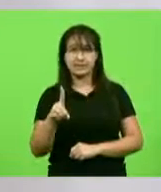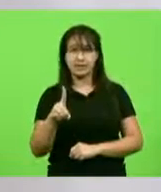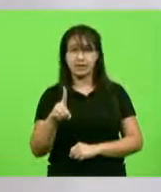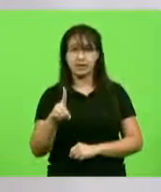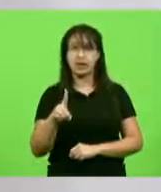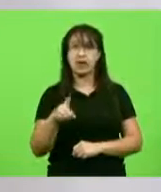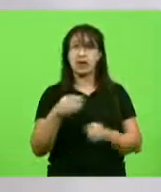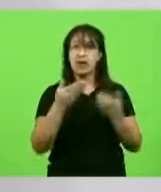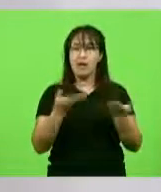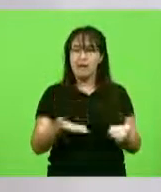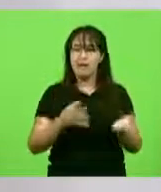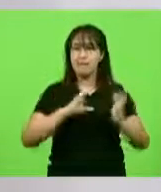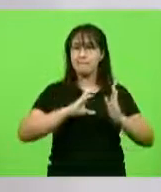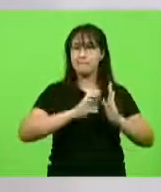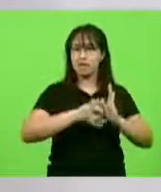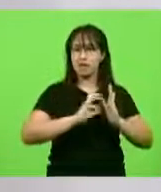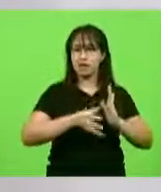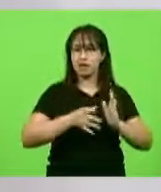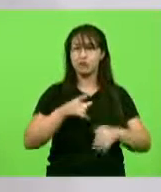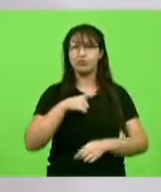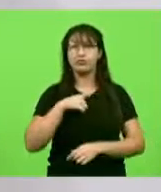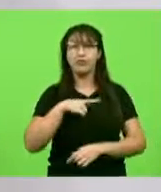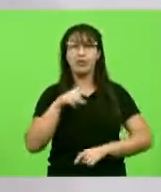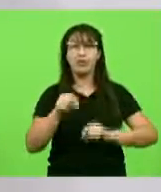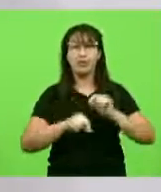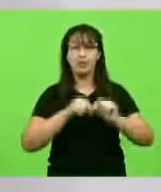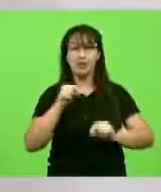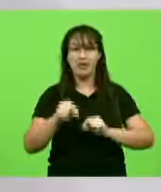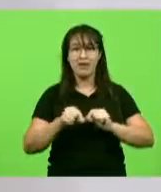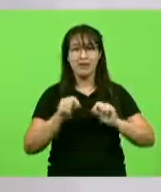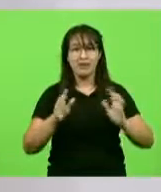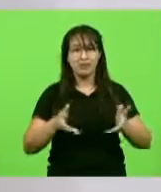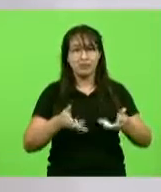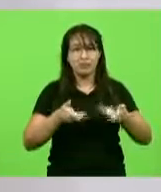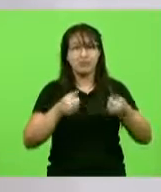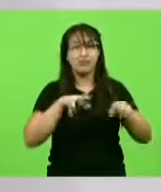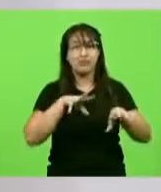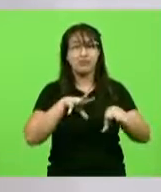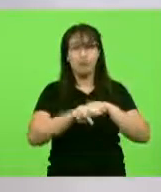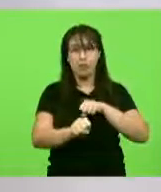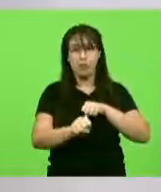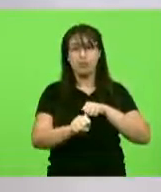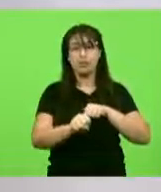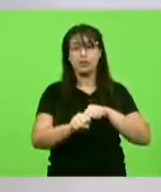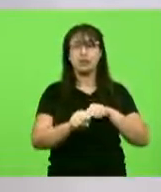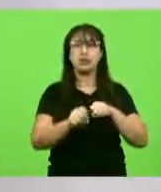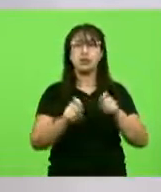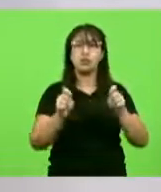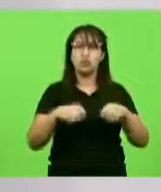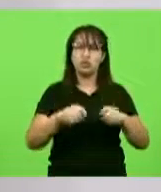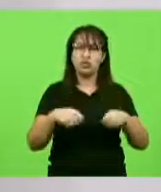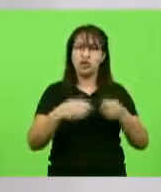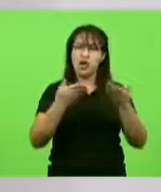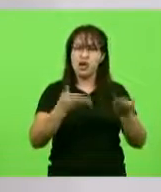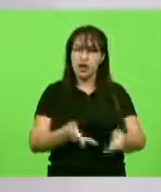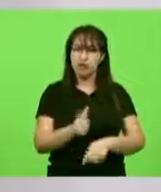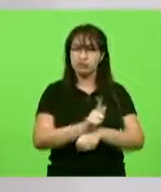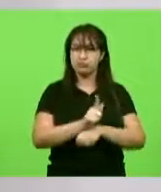partido que tem por excelência a formação de bons gestores públicos,